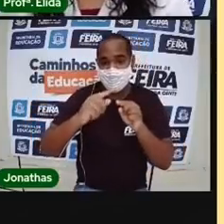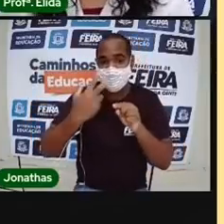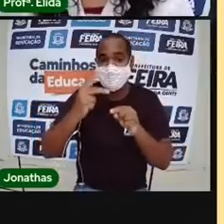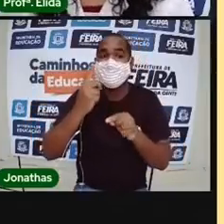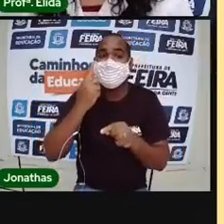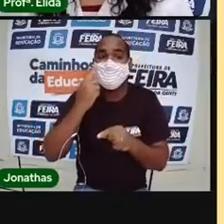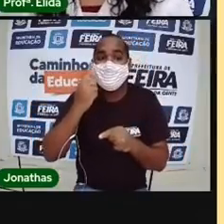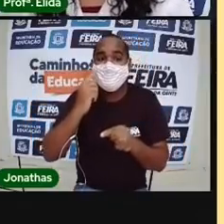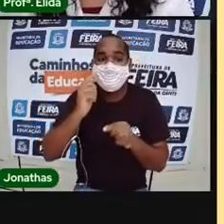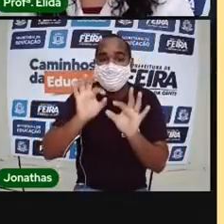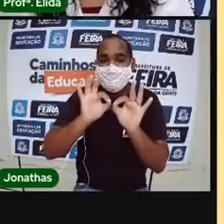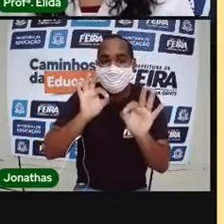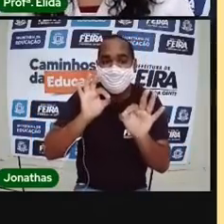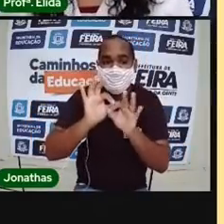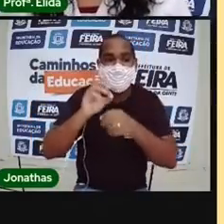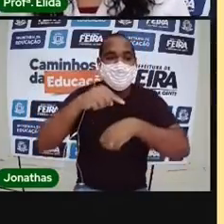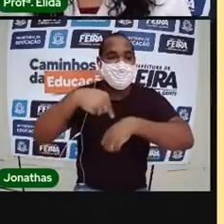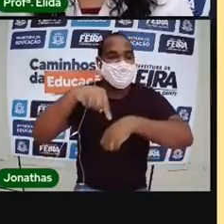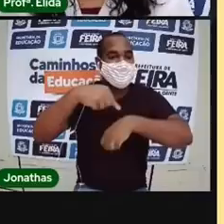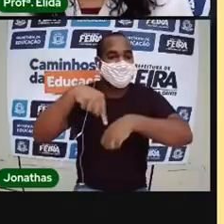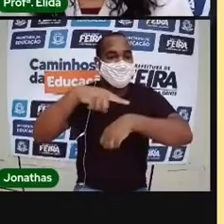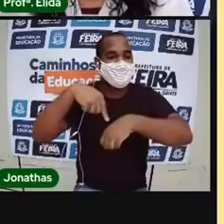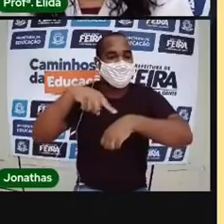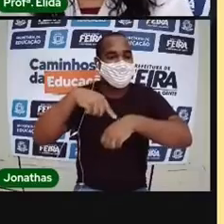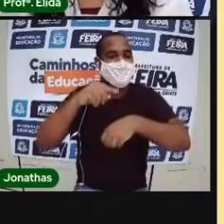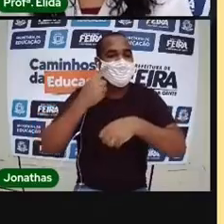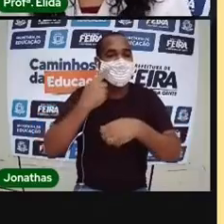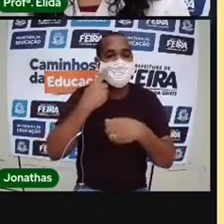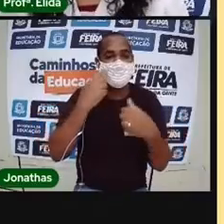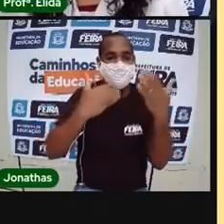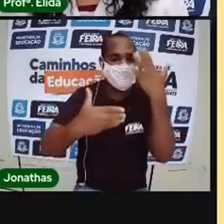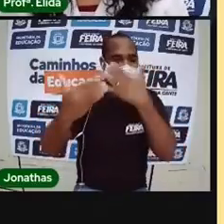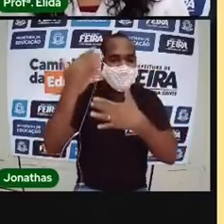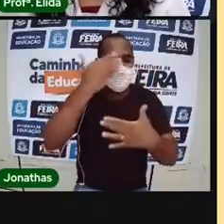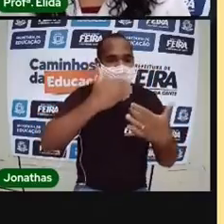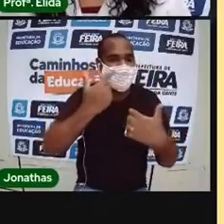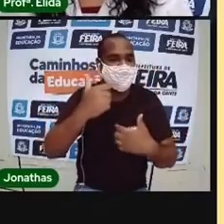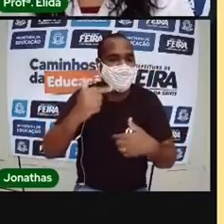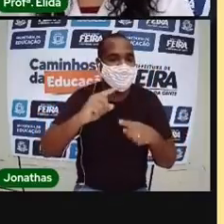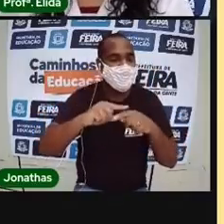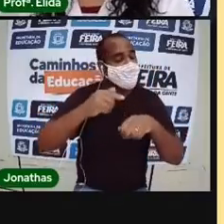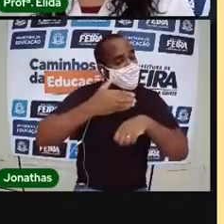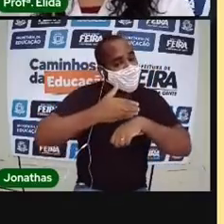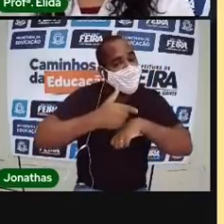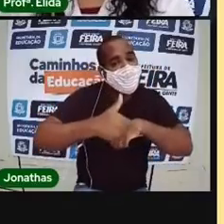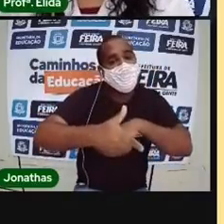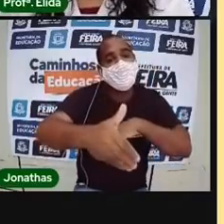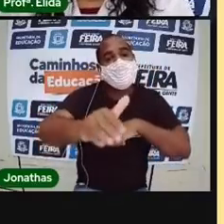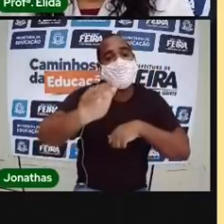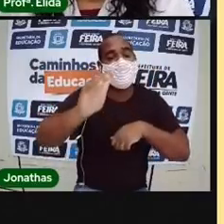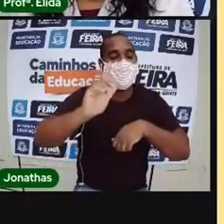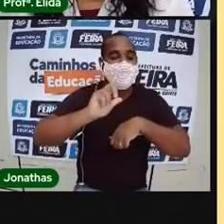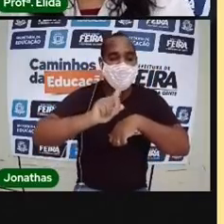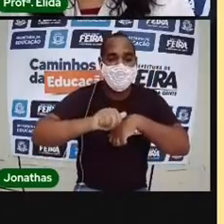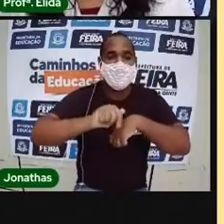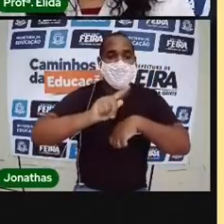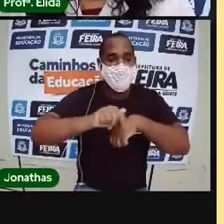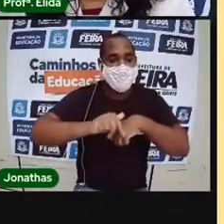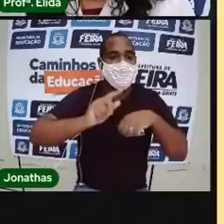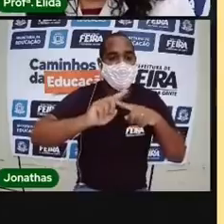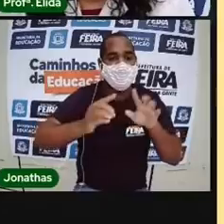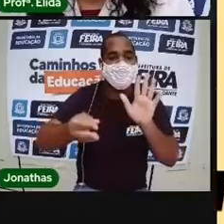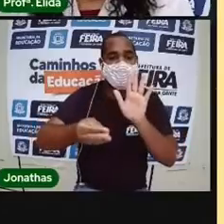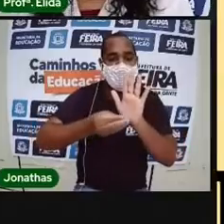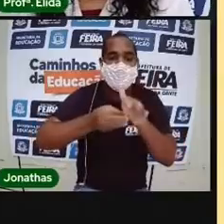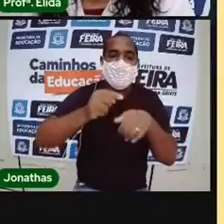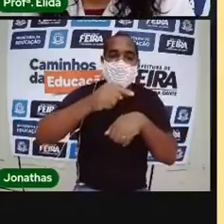Para medir o tempo. A gente não vê o tempo, mas o tempo passa. E ele é registrado em